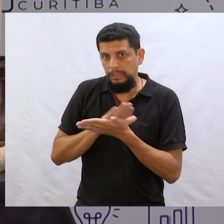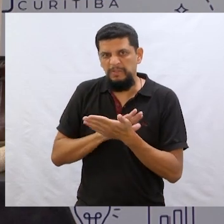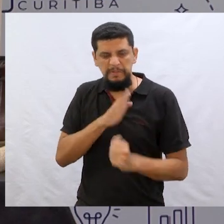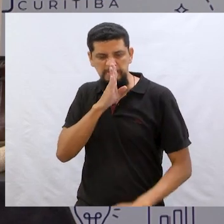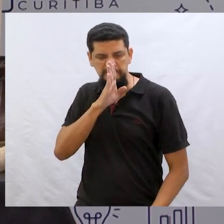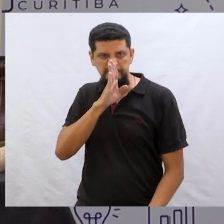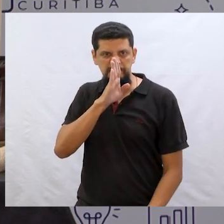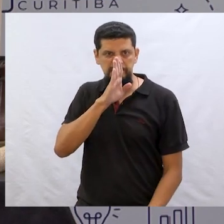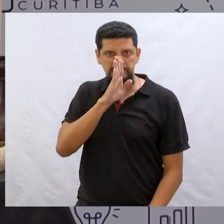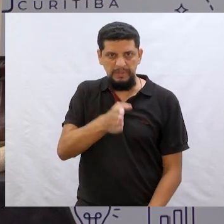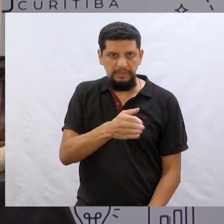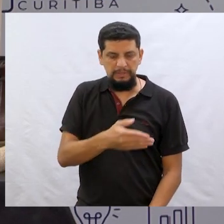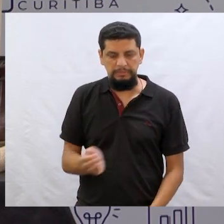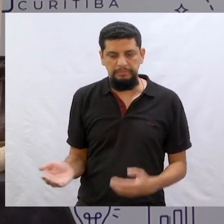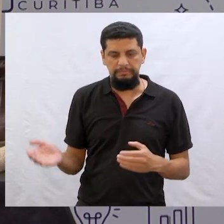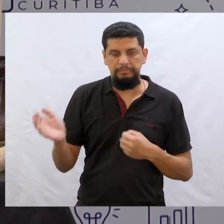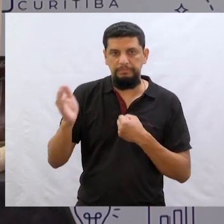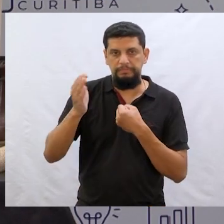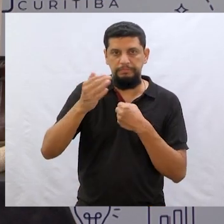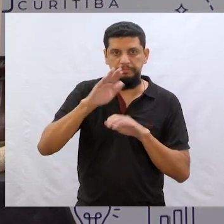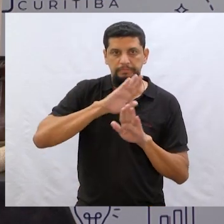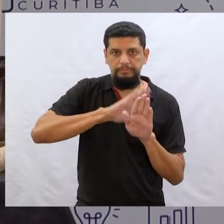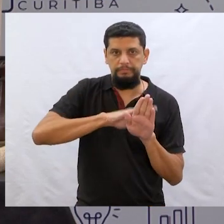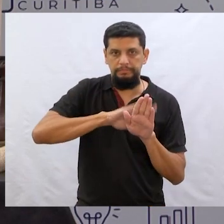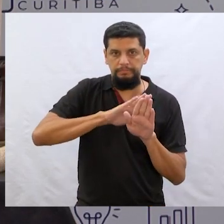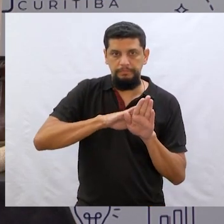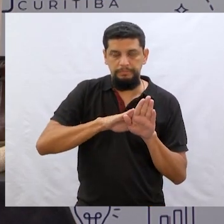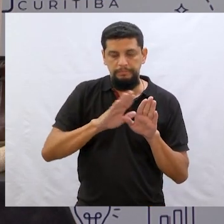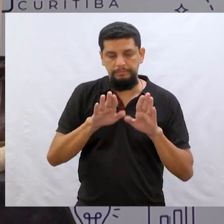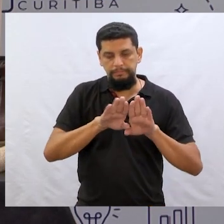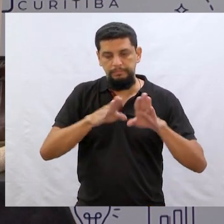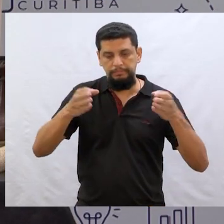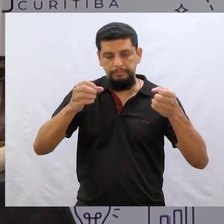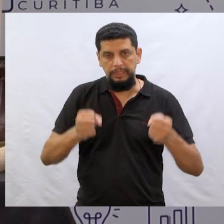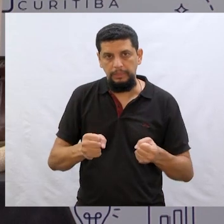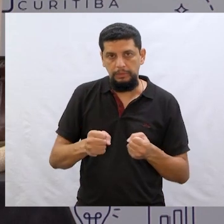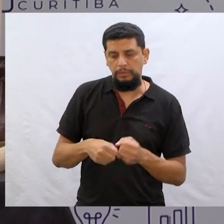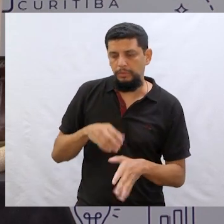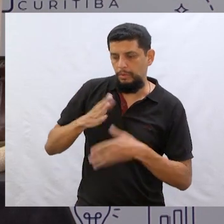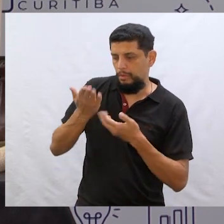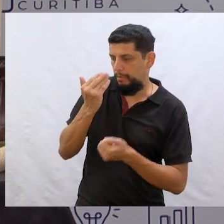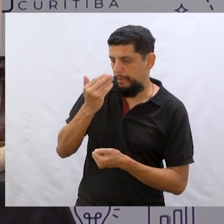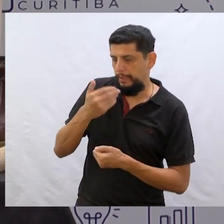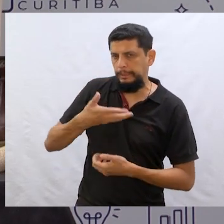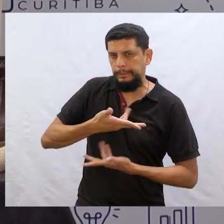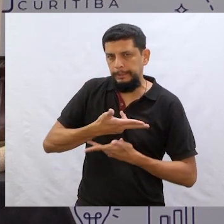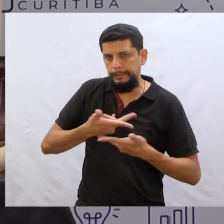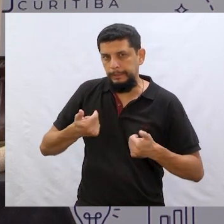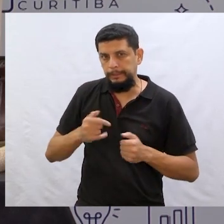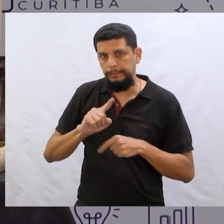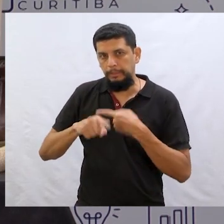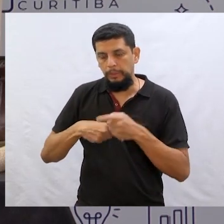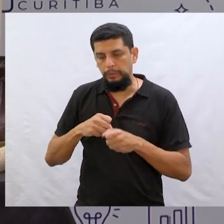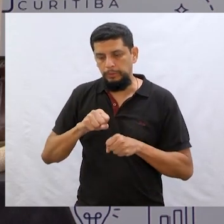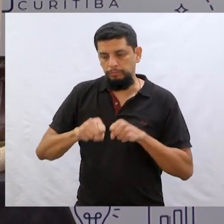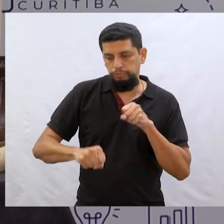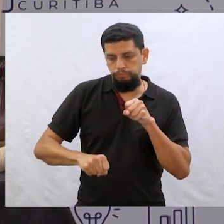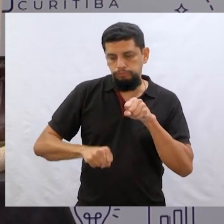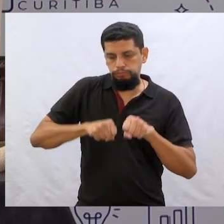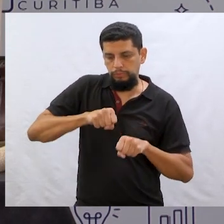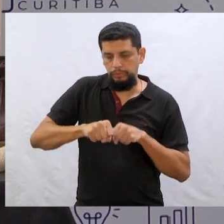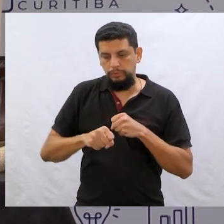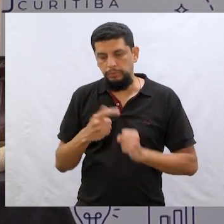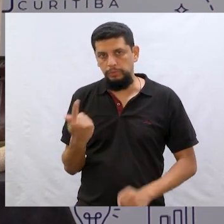foi direto para trás do armário. É. Conseguiu falar com a mulher mais uma vez. Comeu mais alguma coisa. Mas quando o gigante chegou,